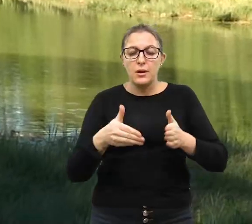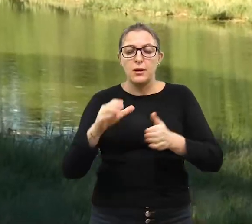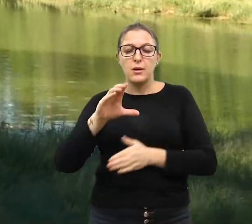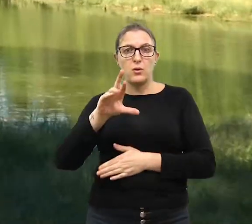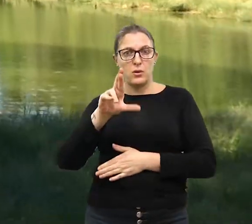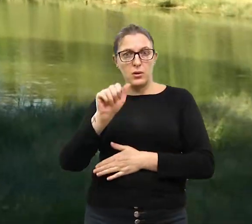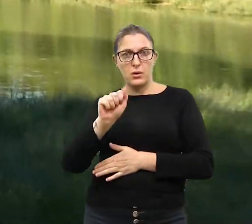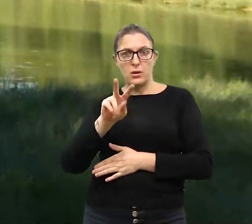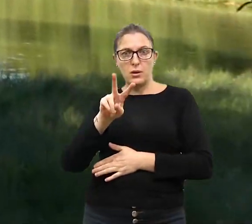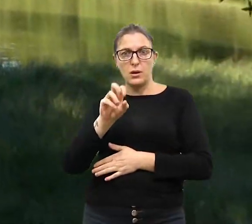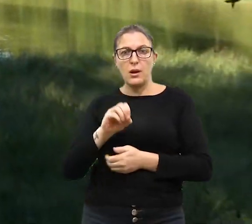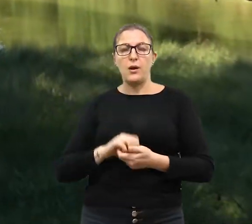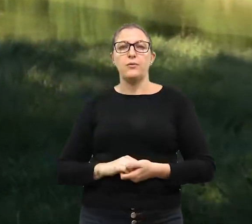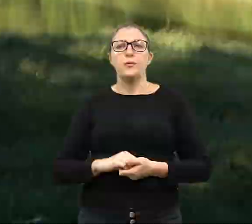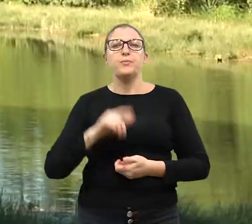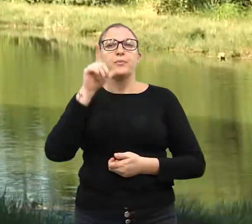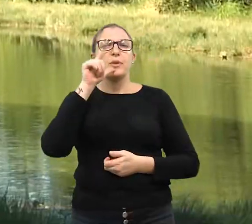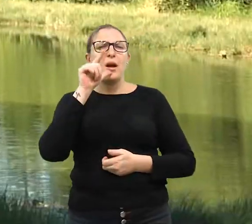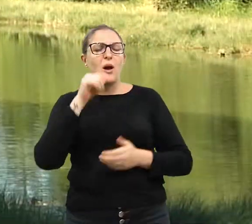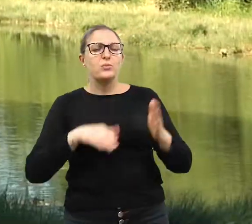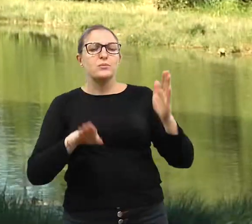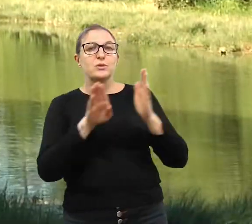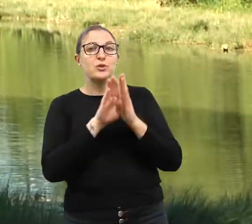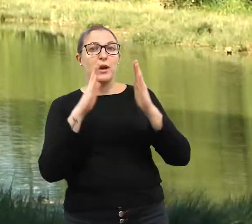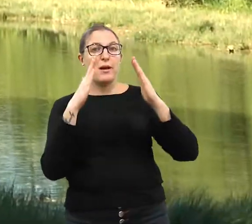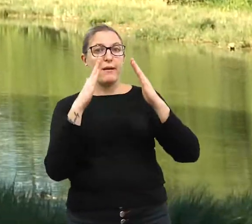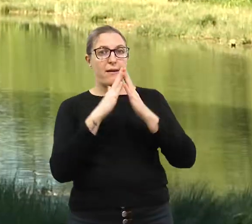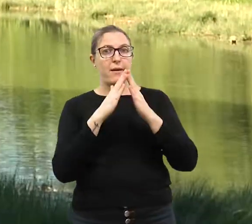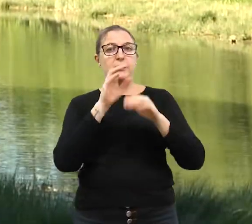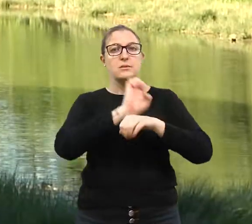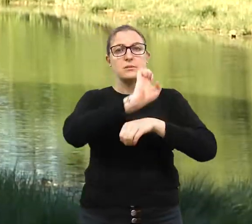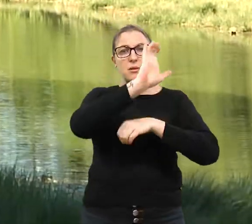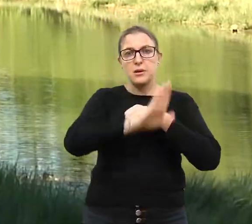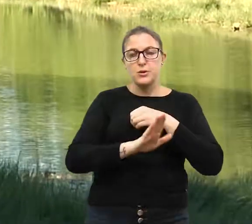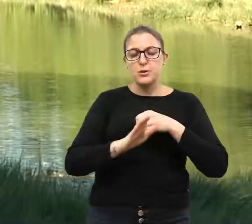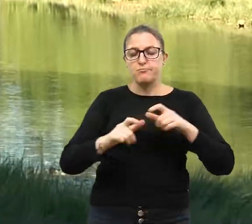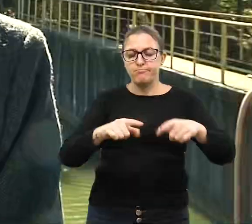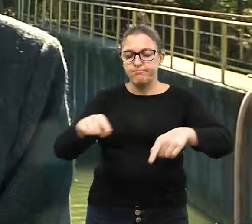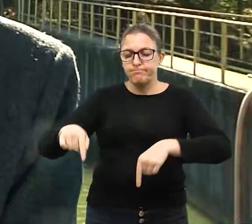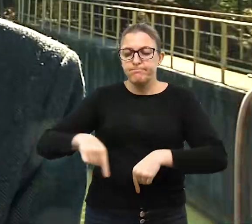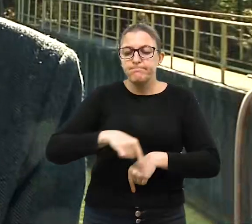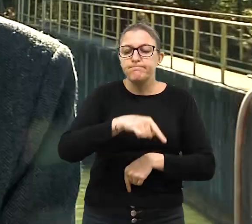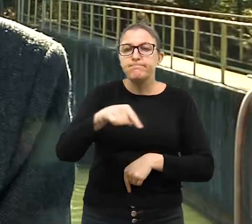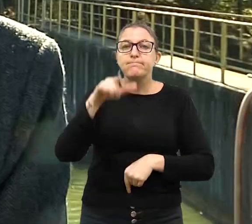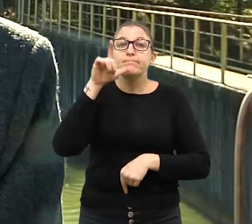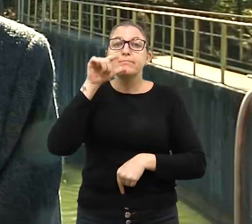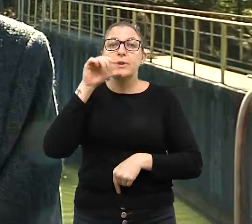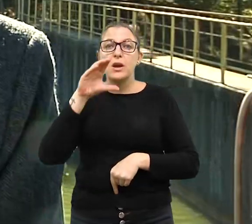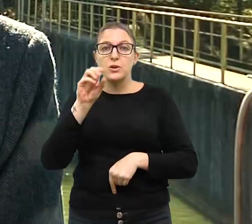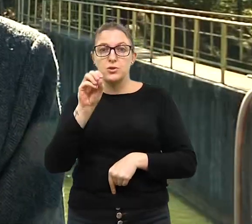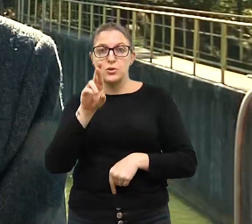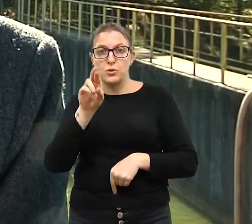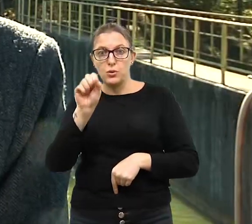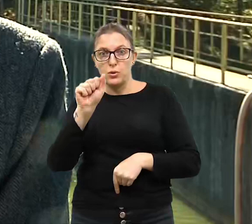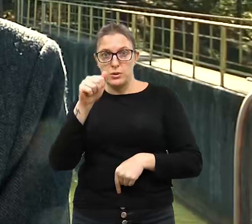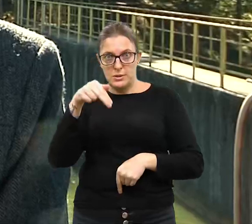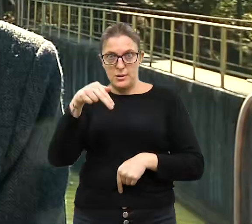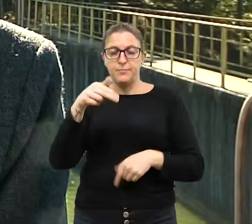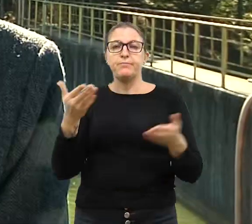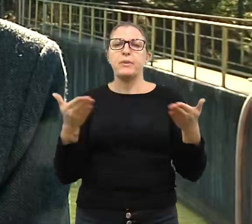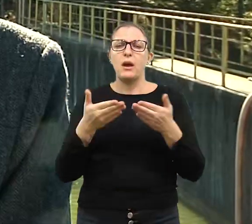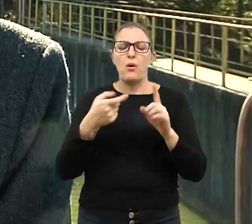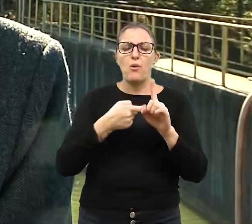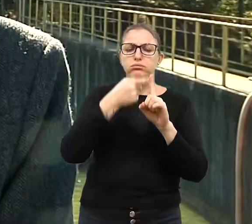Erechim vem da barragem da Corsã. Atualmente, o nível está normal. No momento de ciagem, a nossa